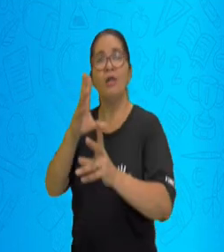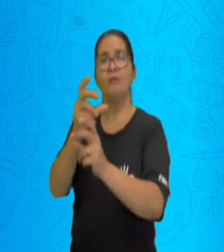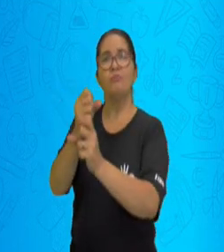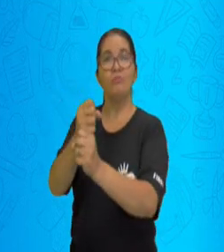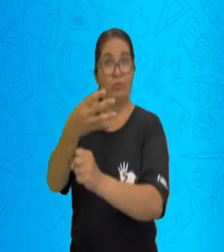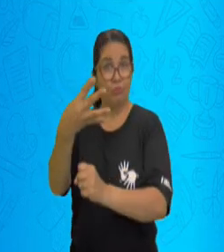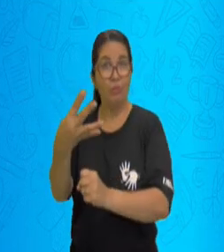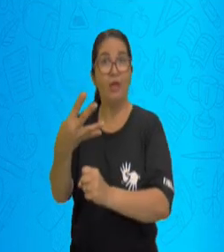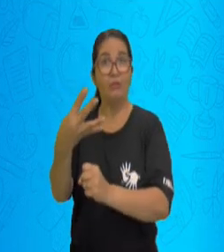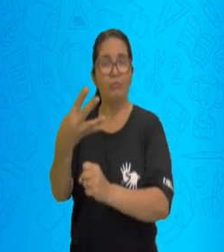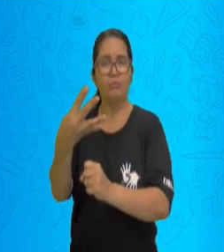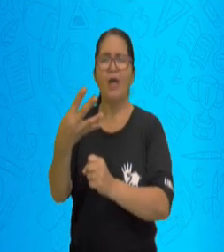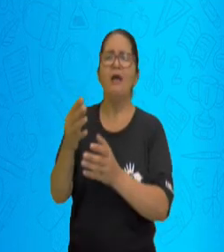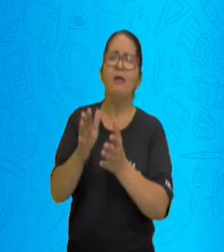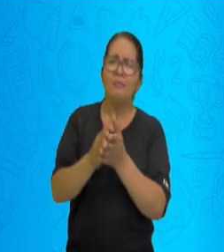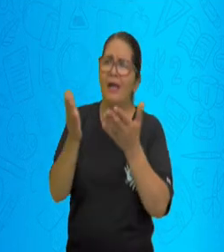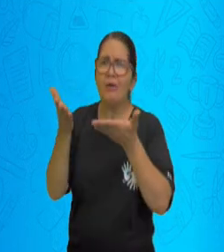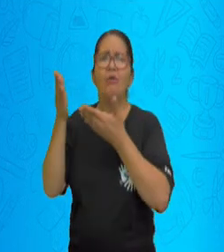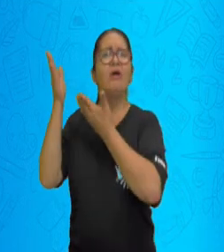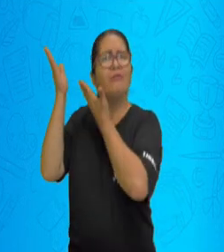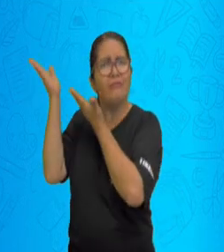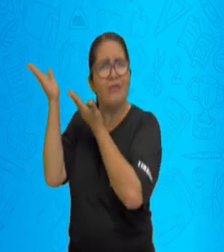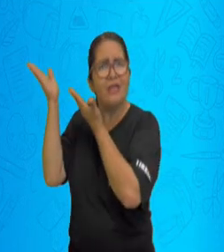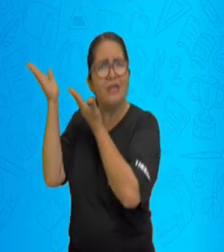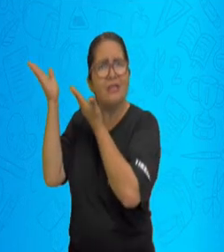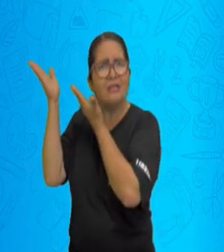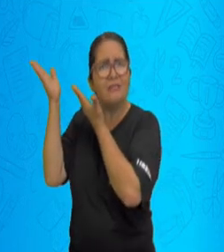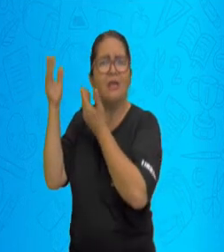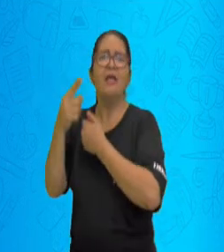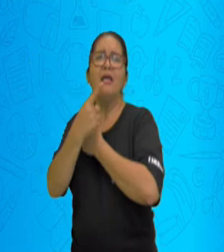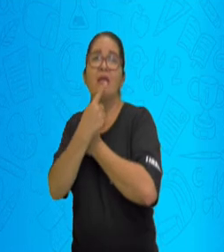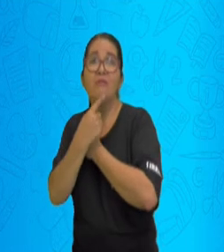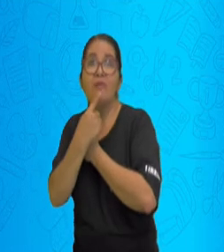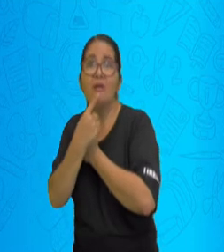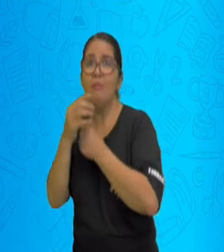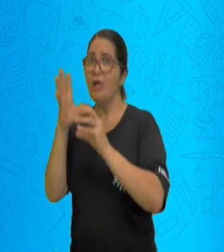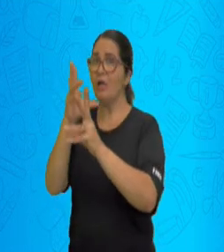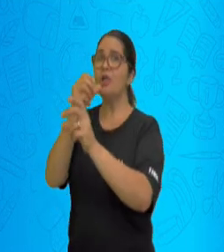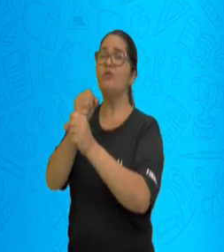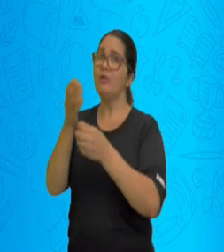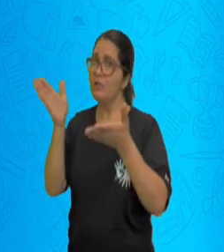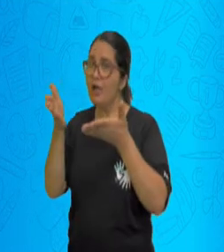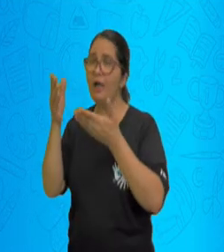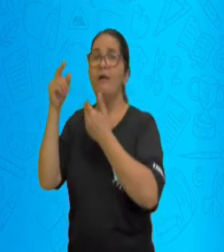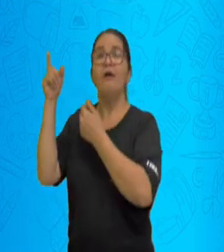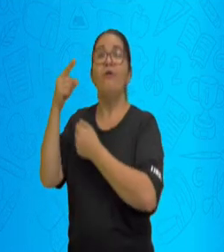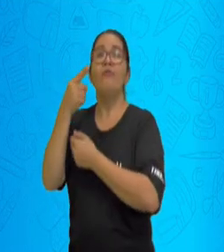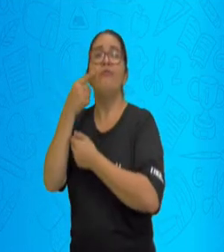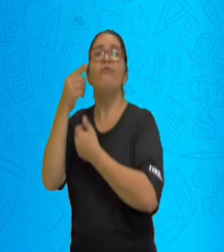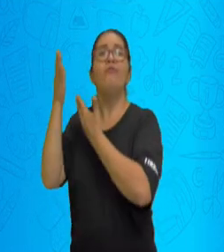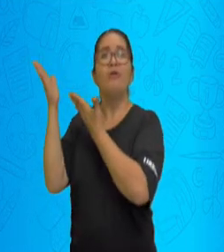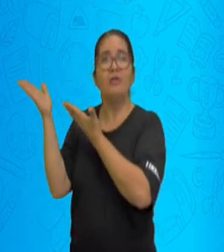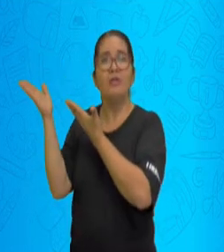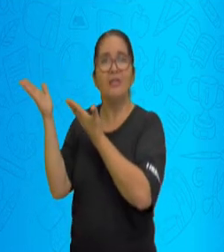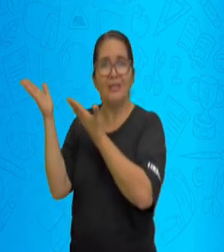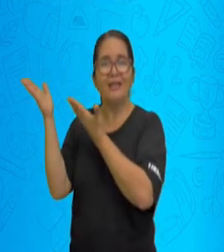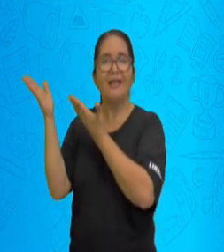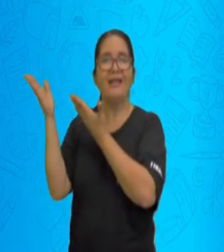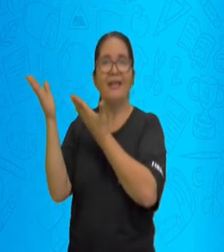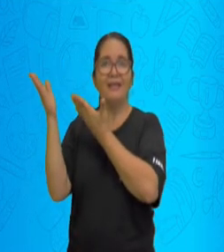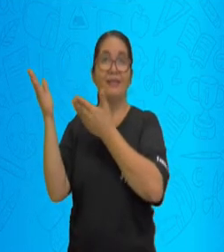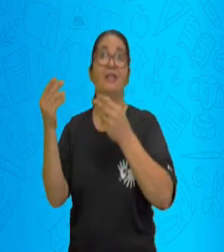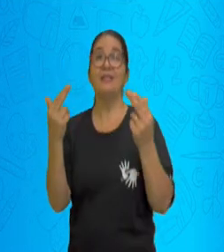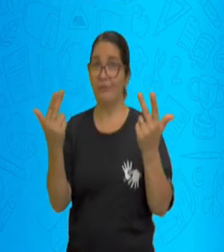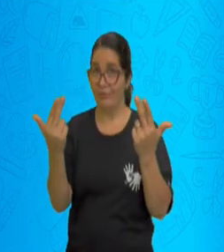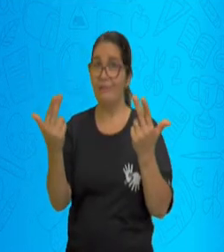posso analisar com vocês que 4 é igual a 4. Então, eles estabelecem um sistema de propriedades